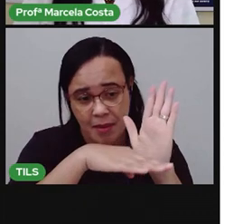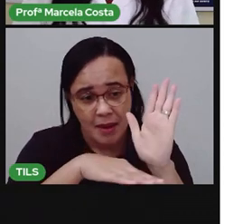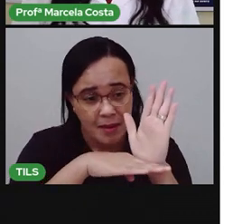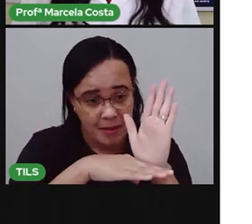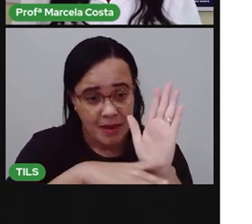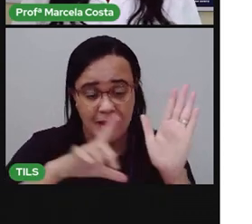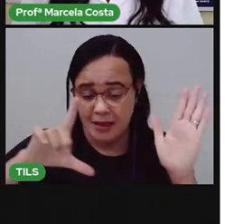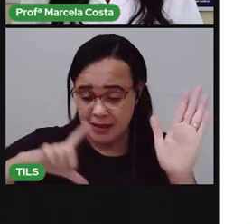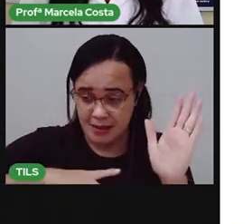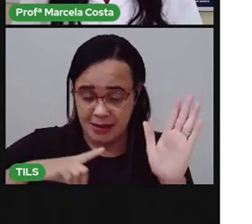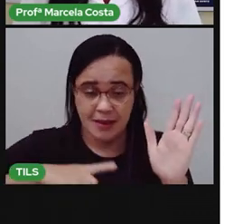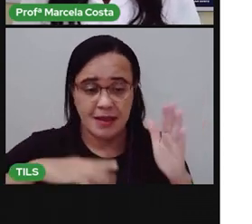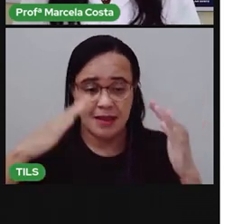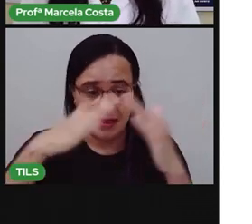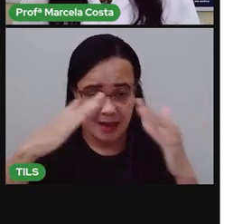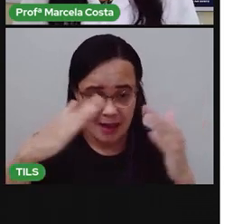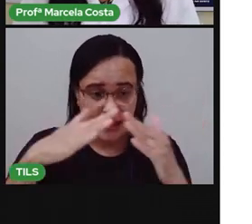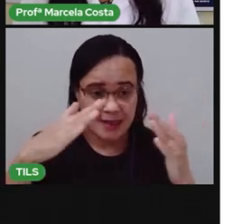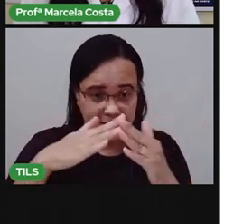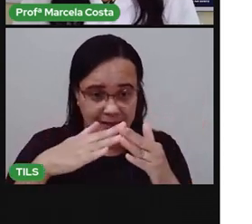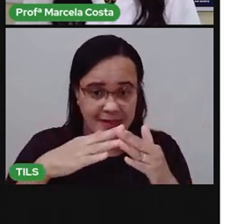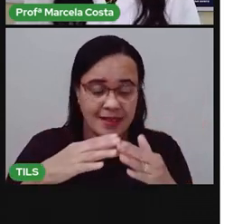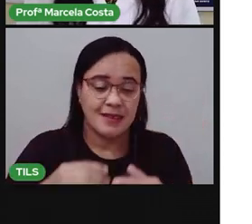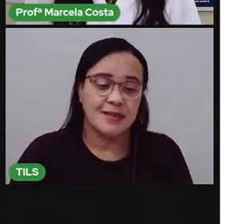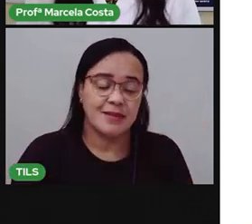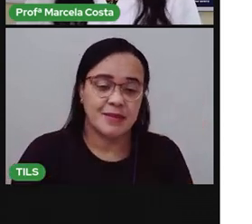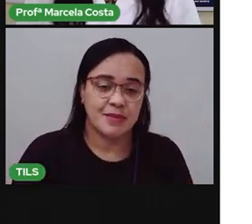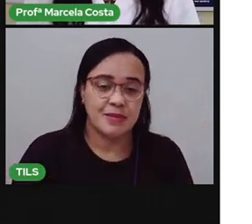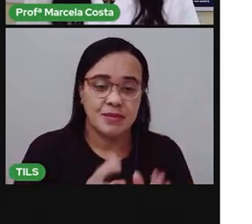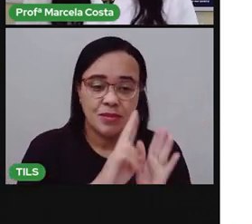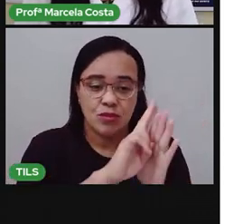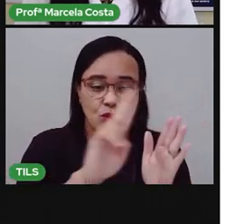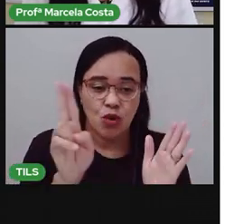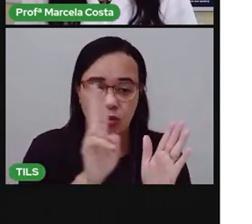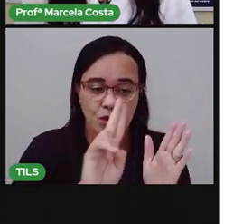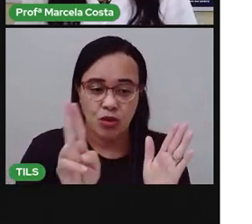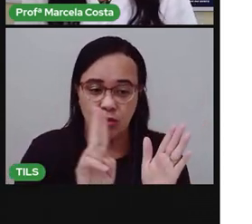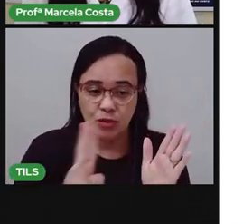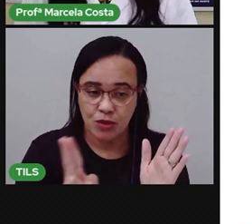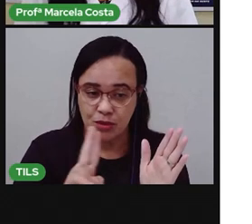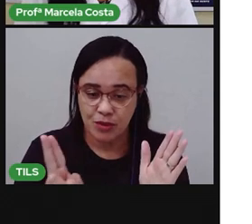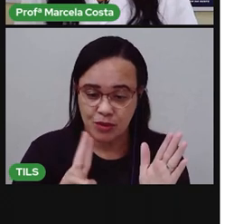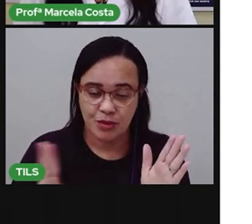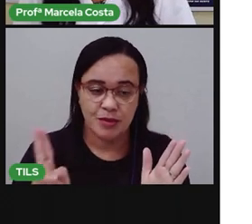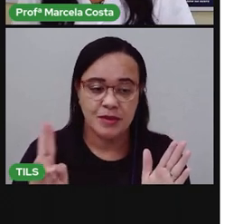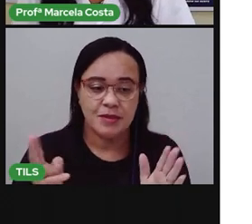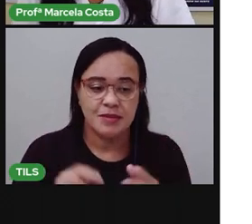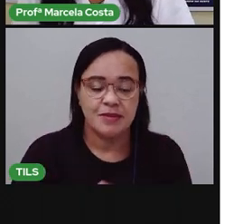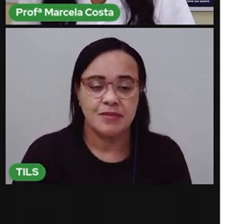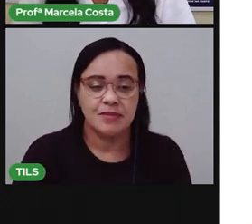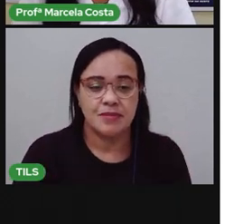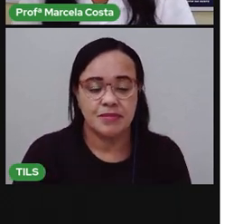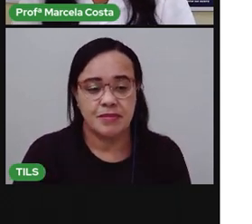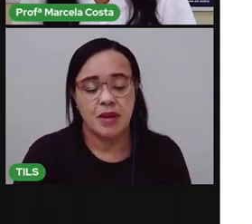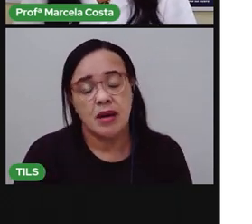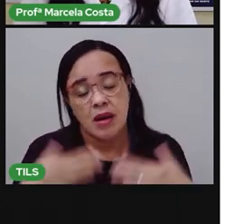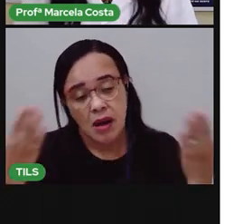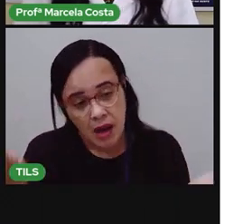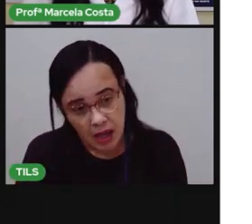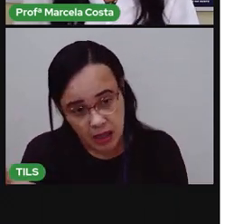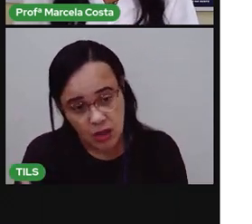Tá? Nesse momento, a gente vai classificar também